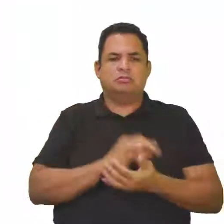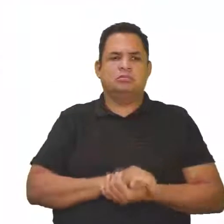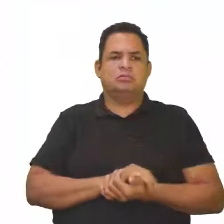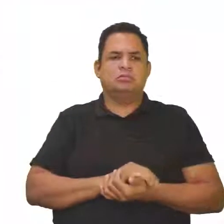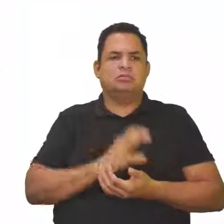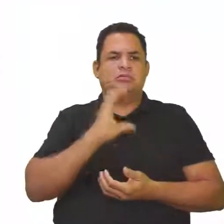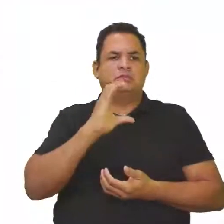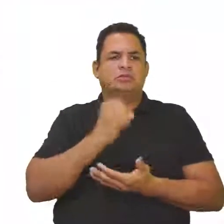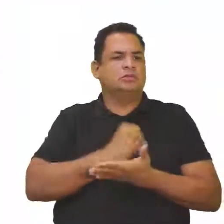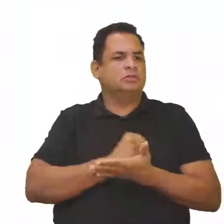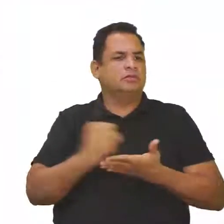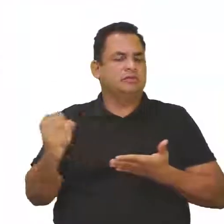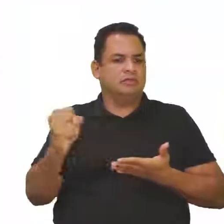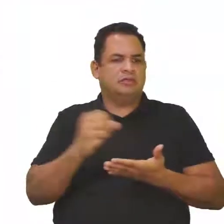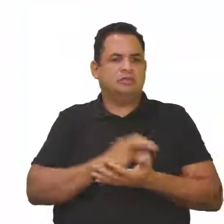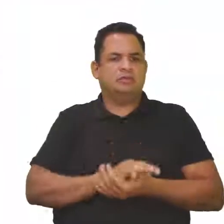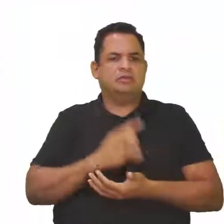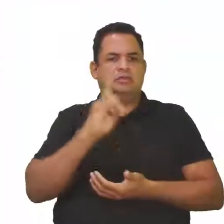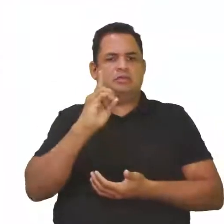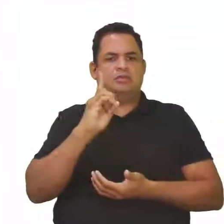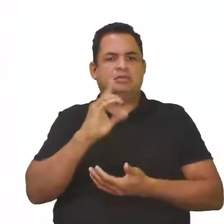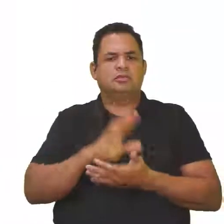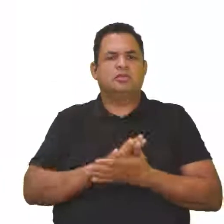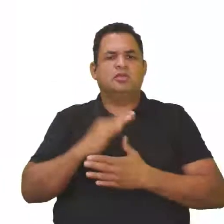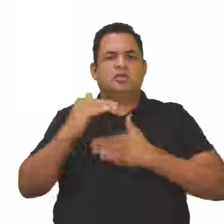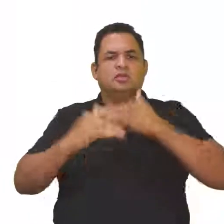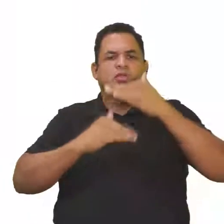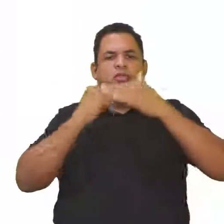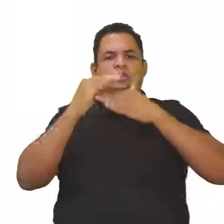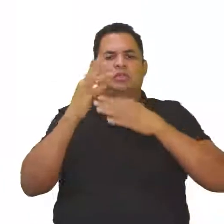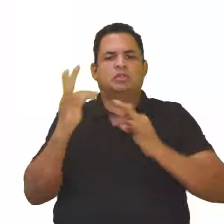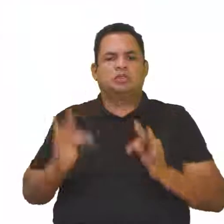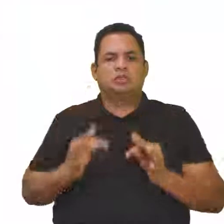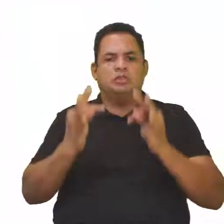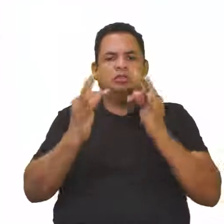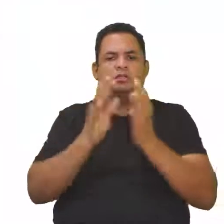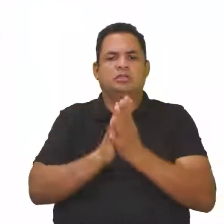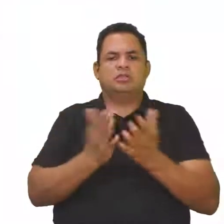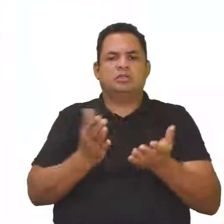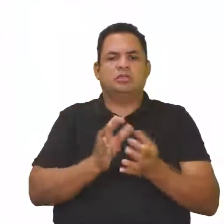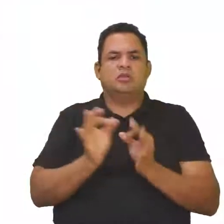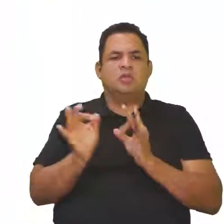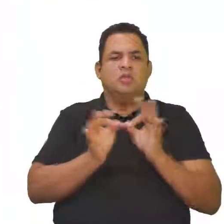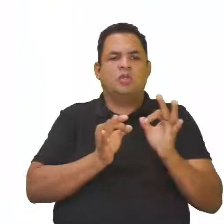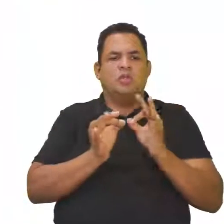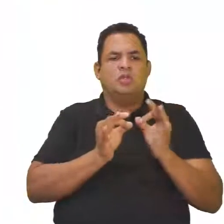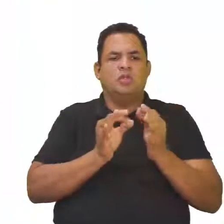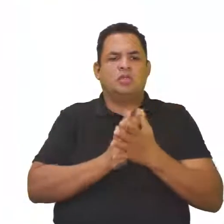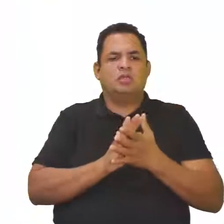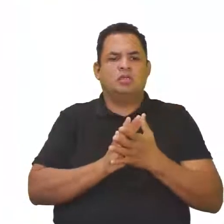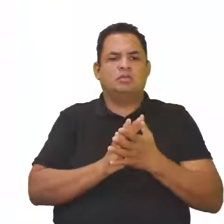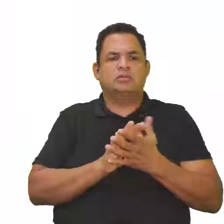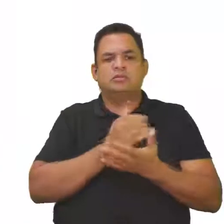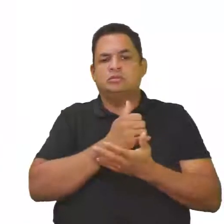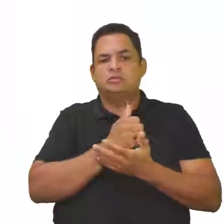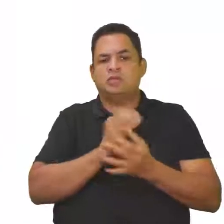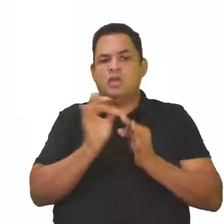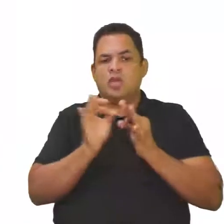C está fora. Letra D, o desenvolvimento técnico dirigido para a